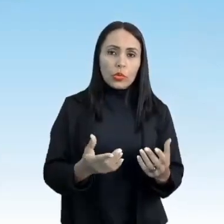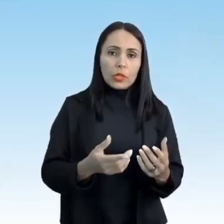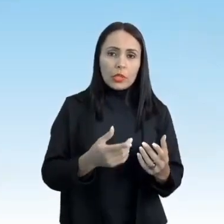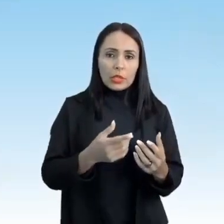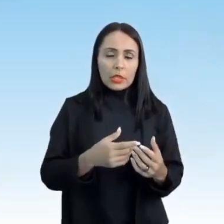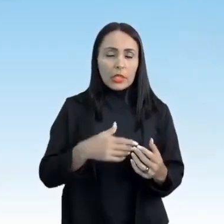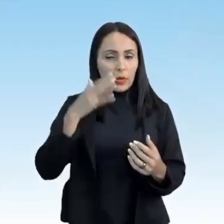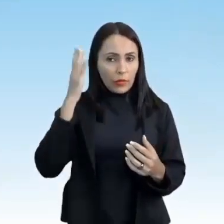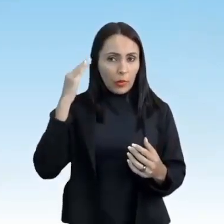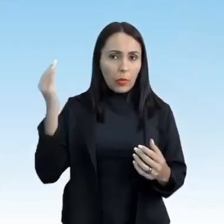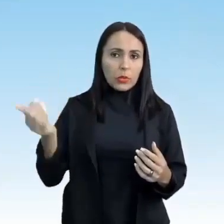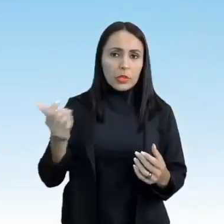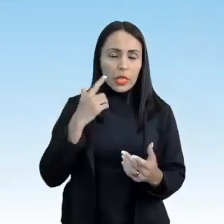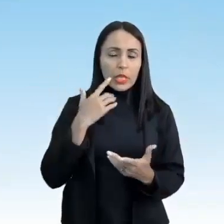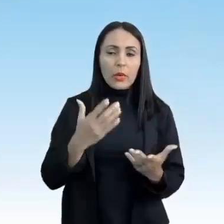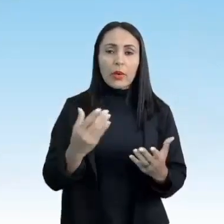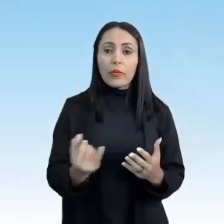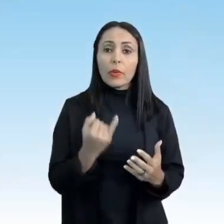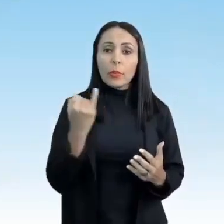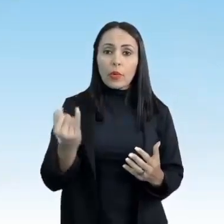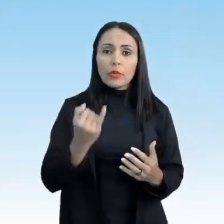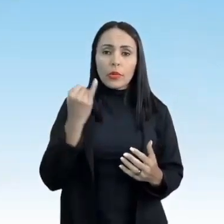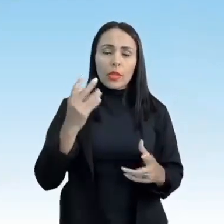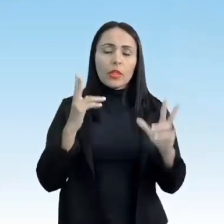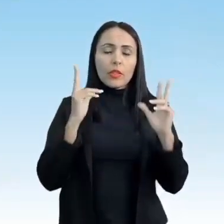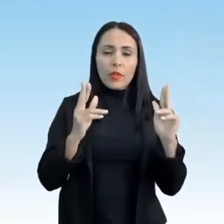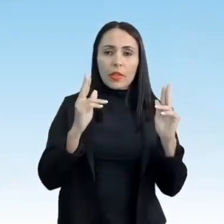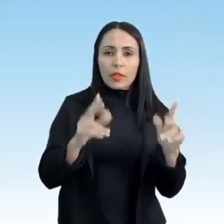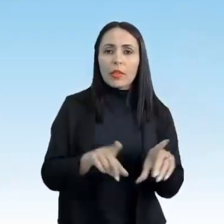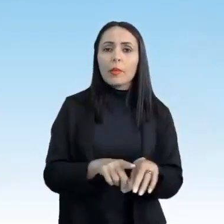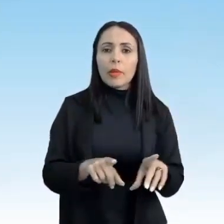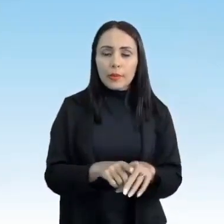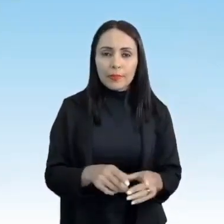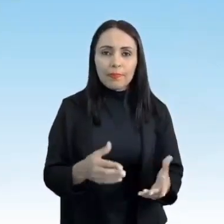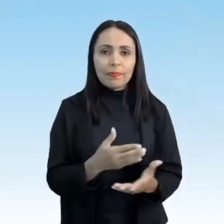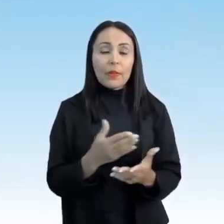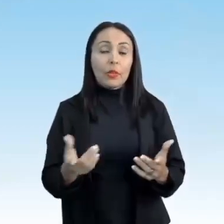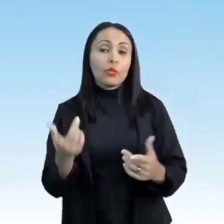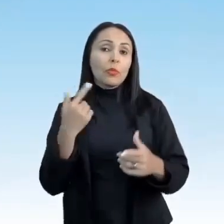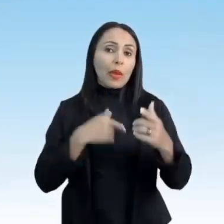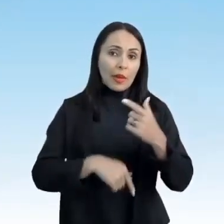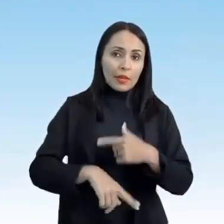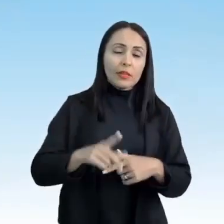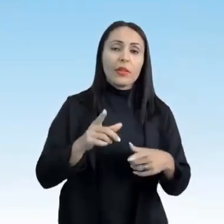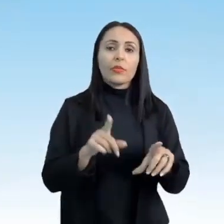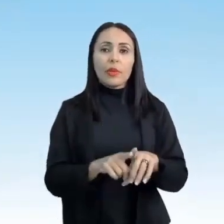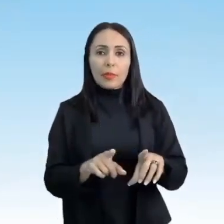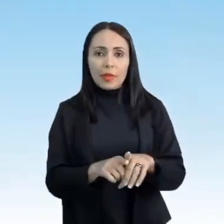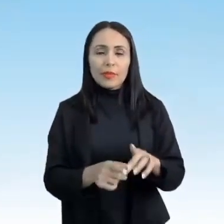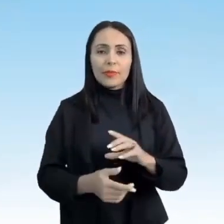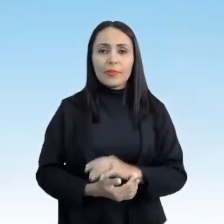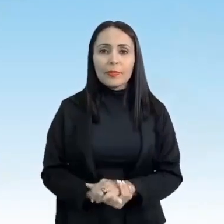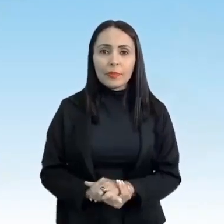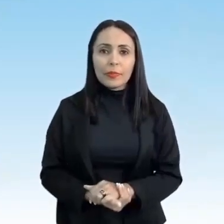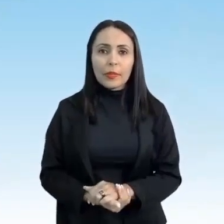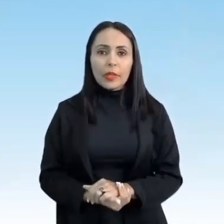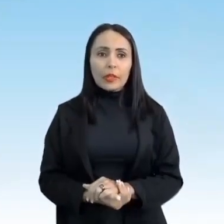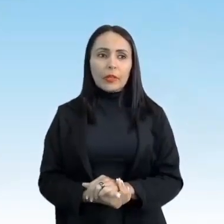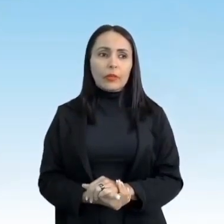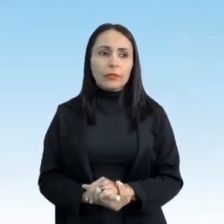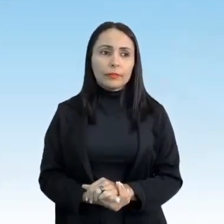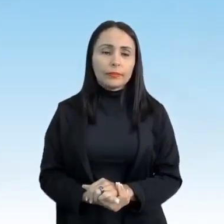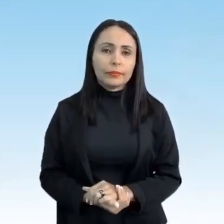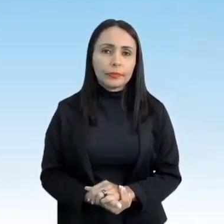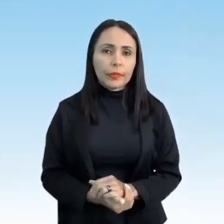muito, né? E divertido também, tá? A superação deles é quebrar recordes. Então vamos lá.